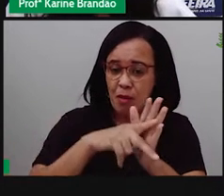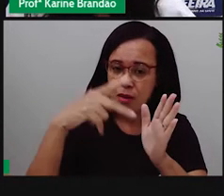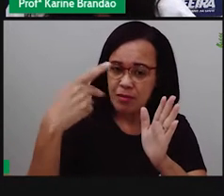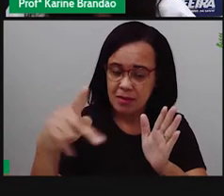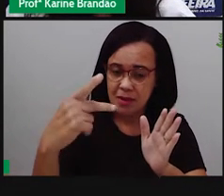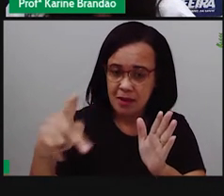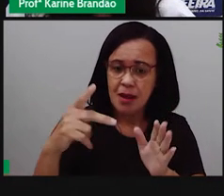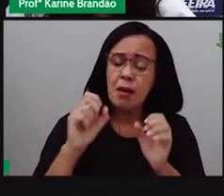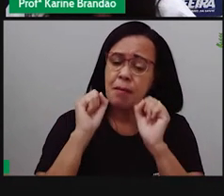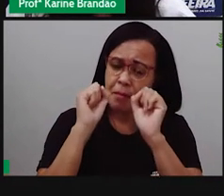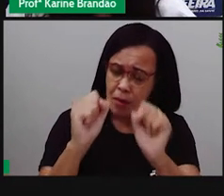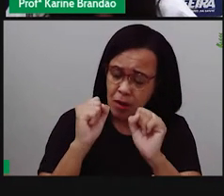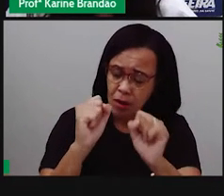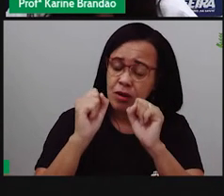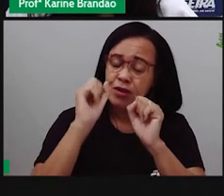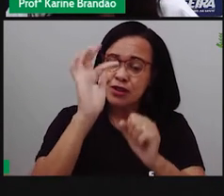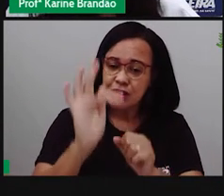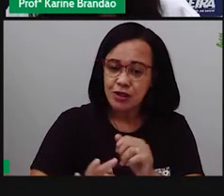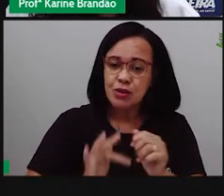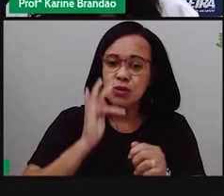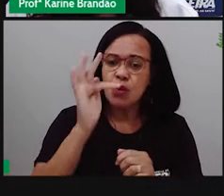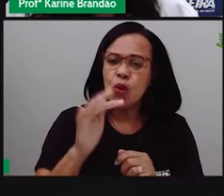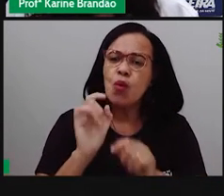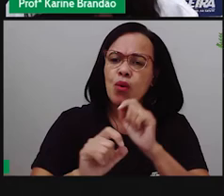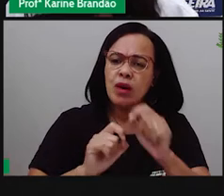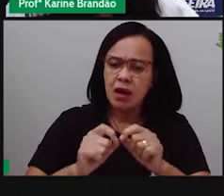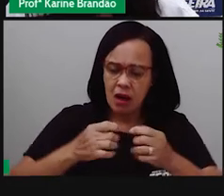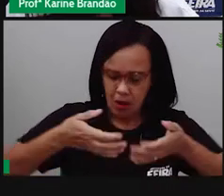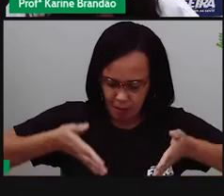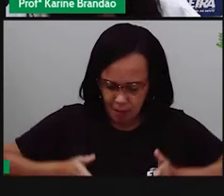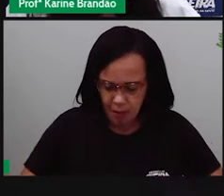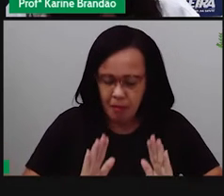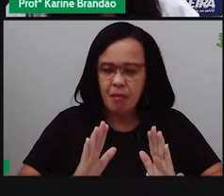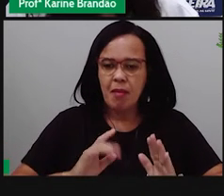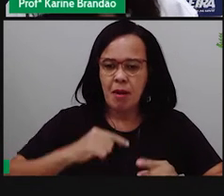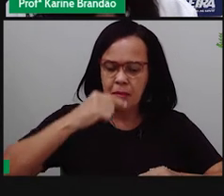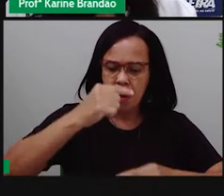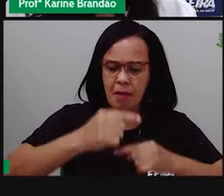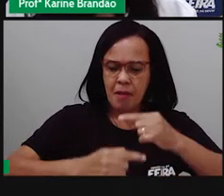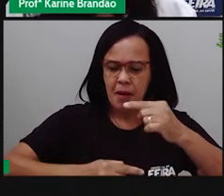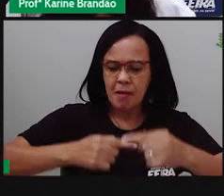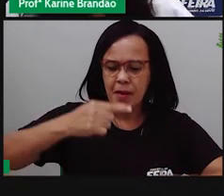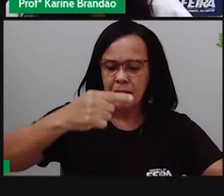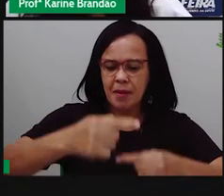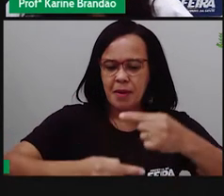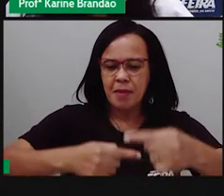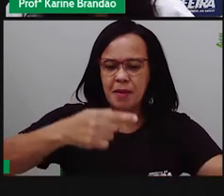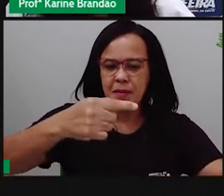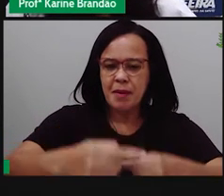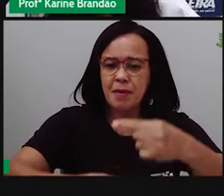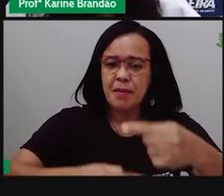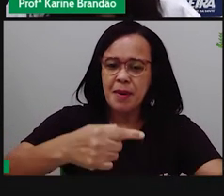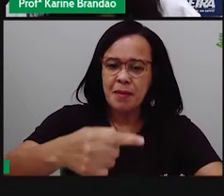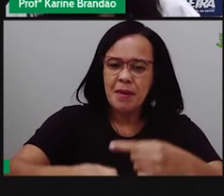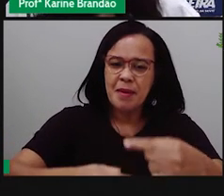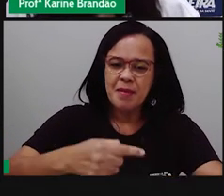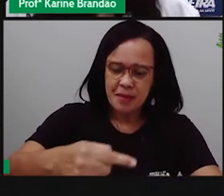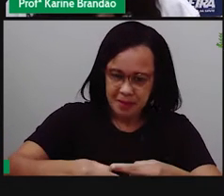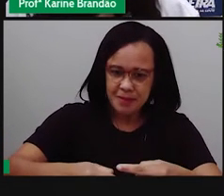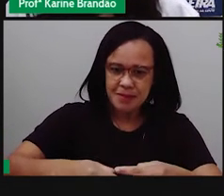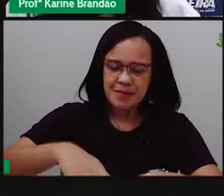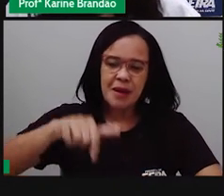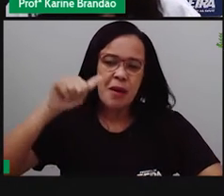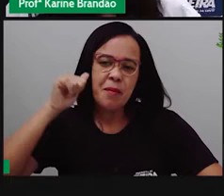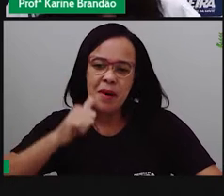ser passadas de pais para os filhos, né? Para os seus descendentes. E são esses descendentes os filhos. Então,